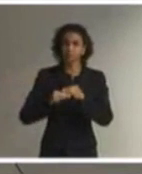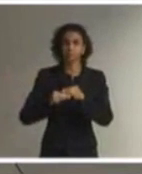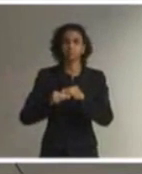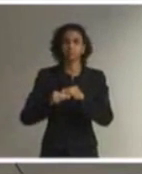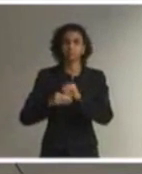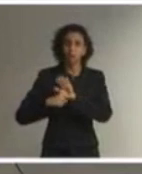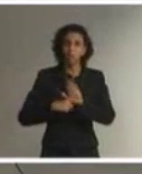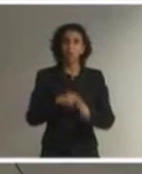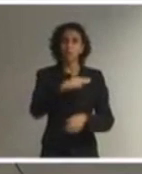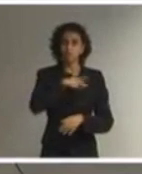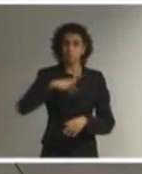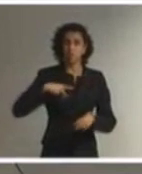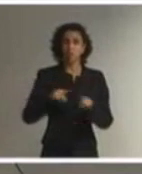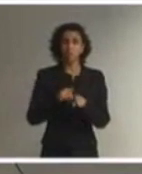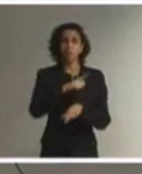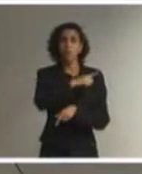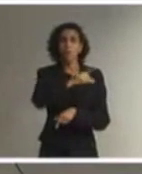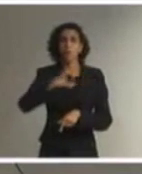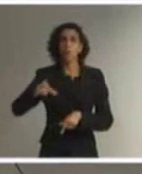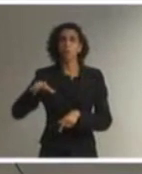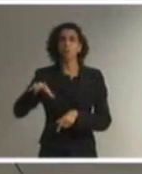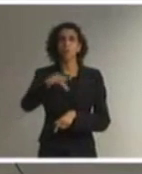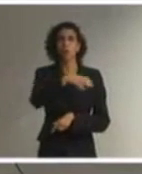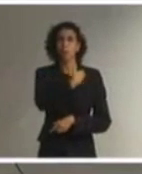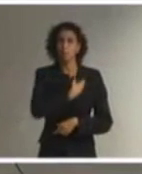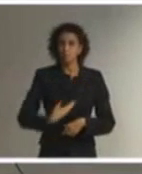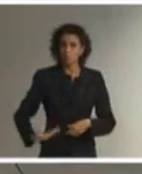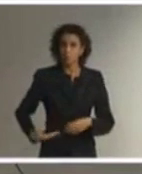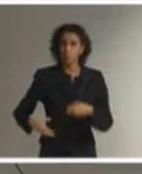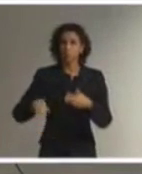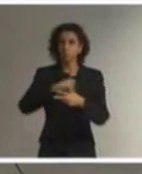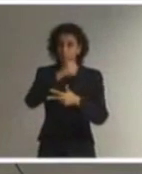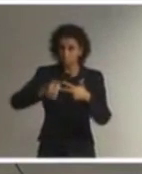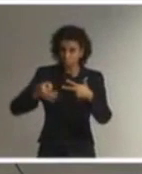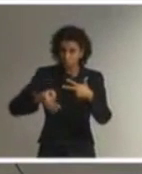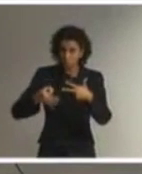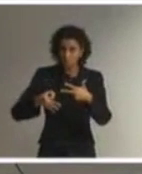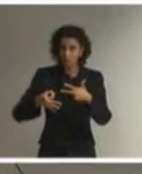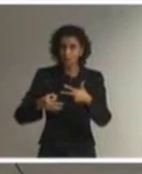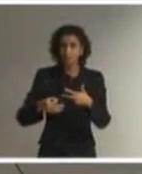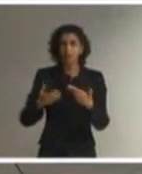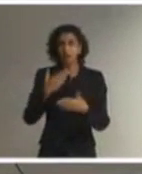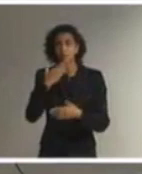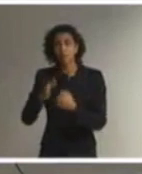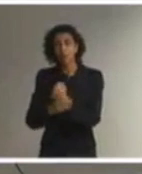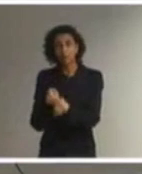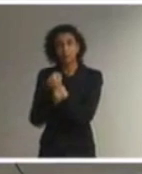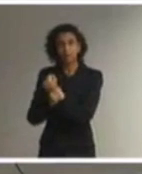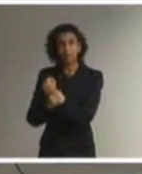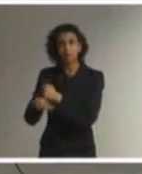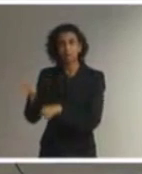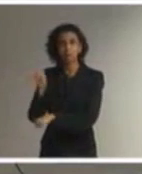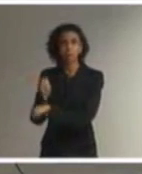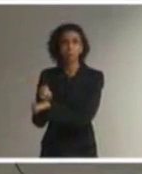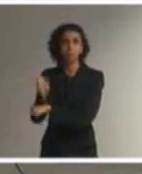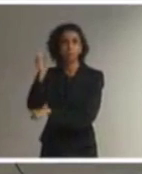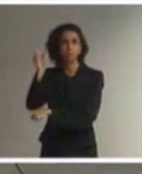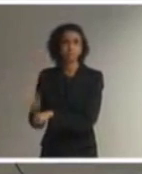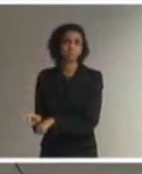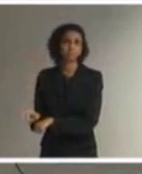Ministério Público, mas outros órgãos também da área judicial, para garantir esta proteção